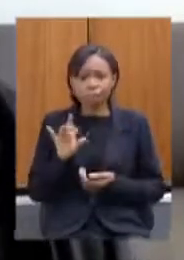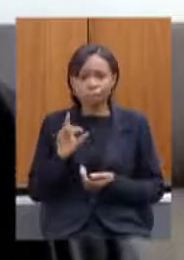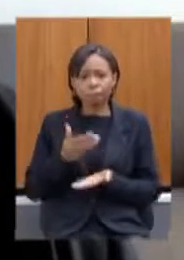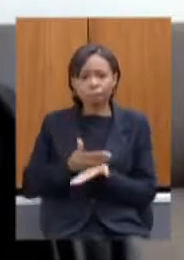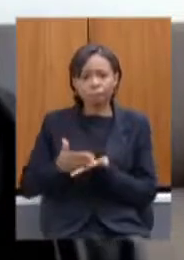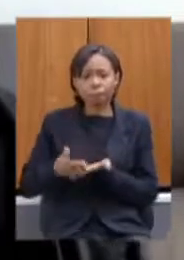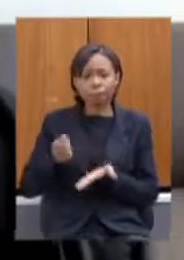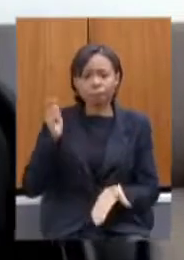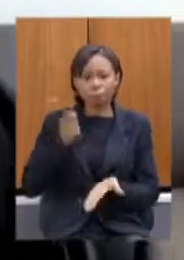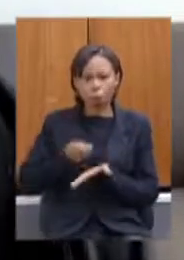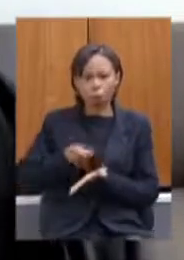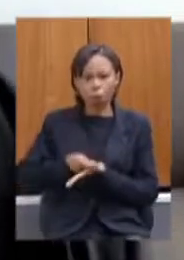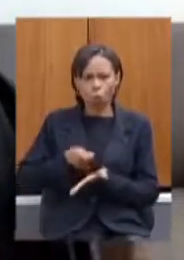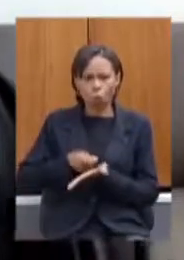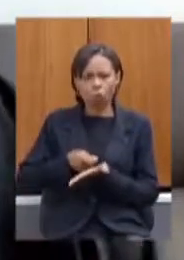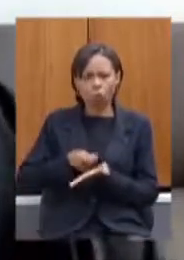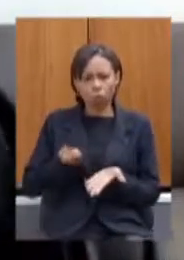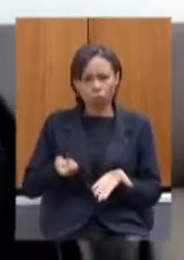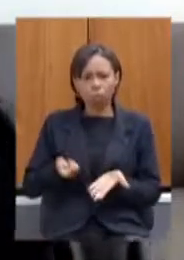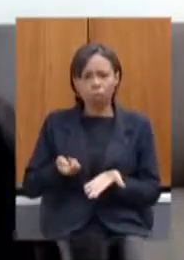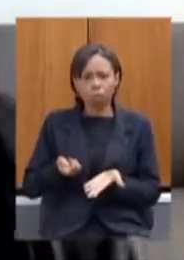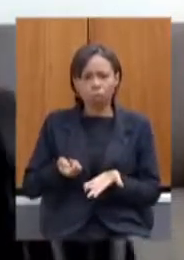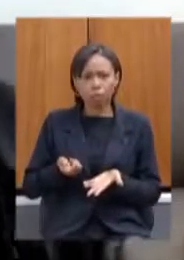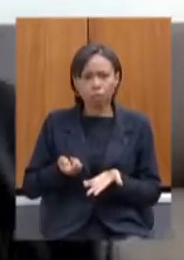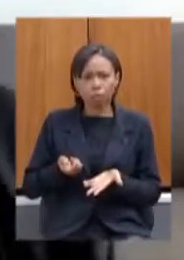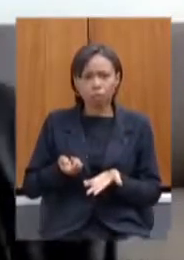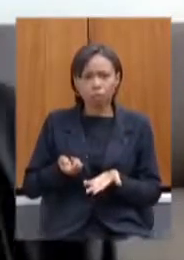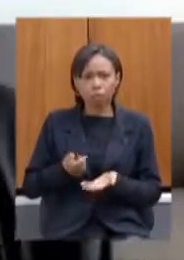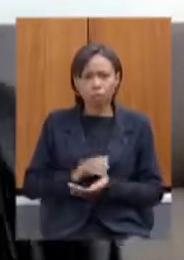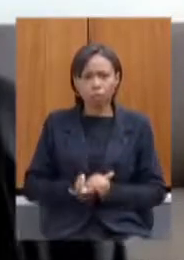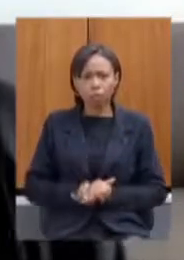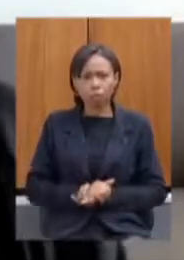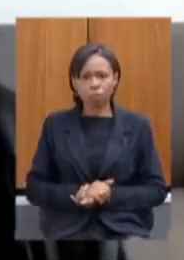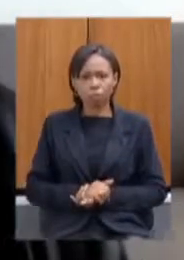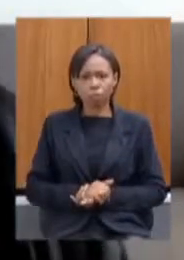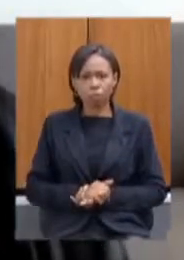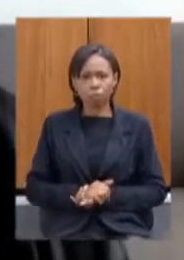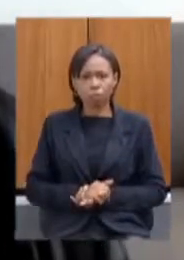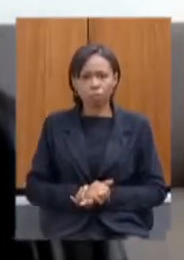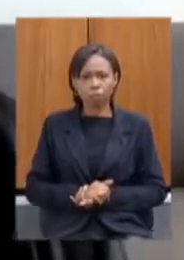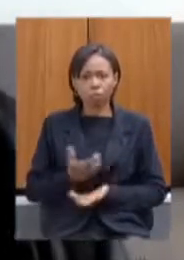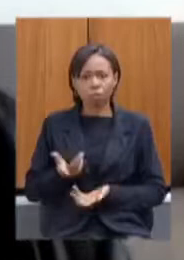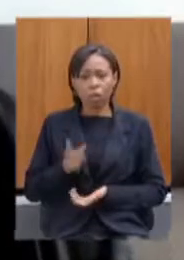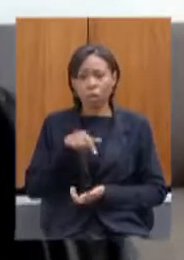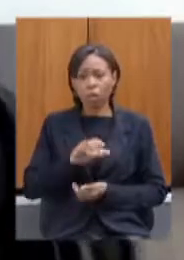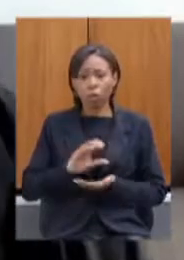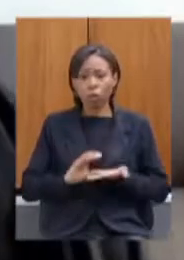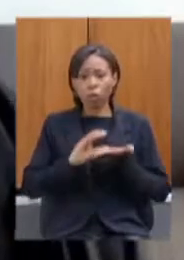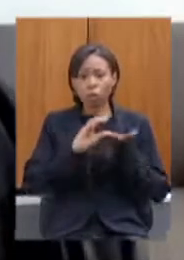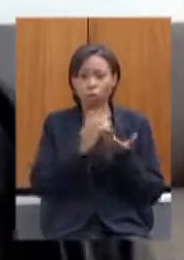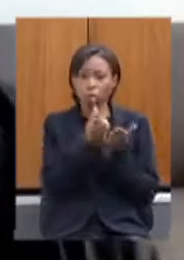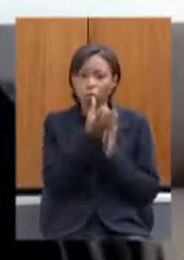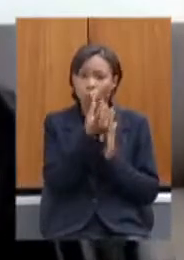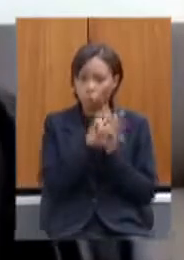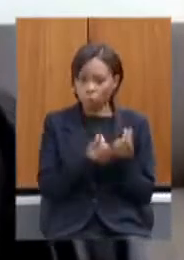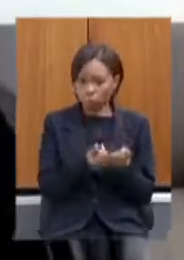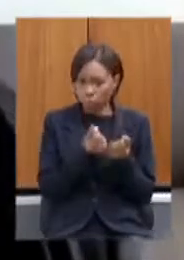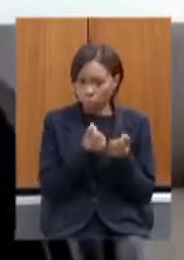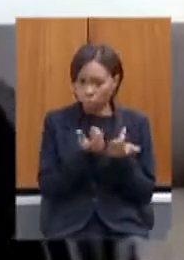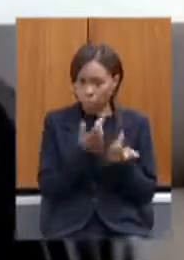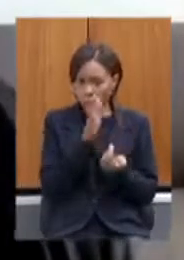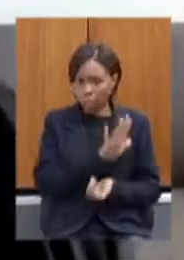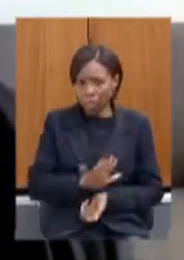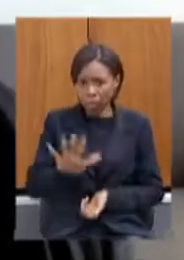cobrar isso quem faz nem o presidente da república é o conselho monetário nacional e pode aplicar em qualquer lugar